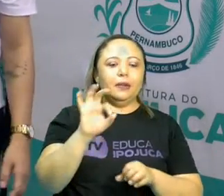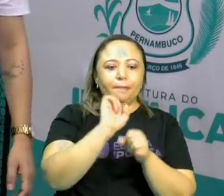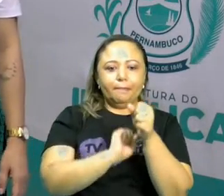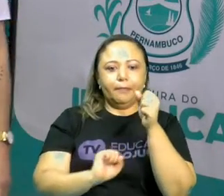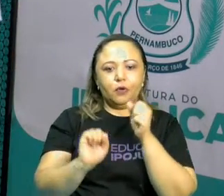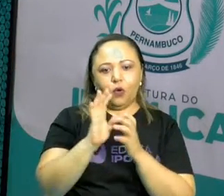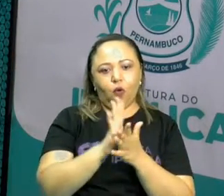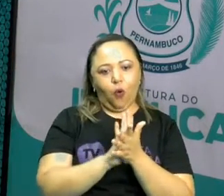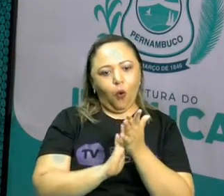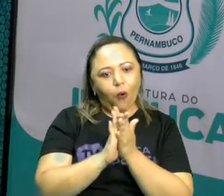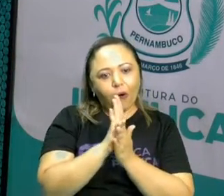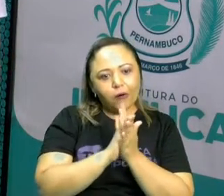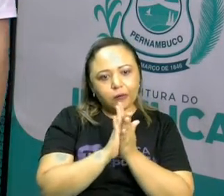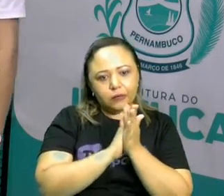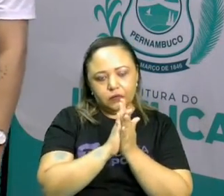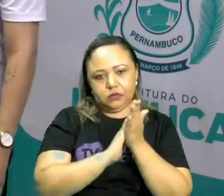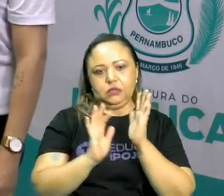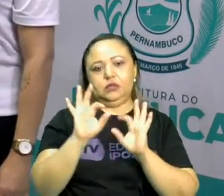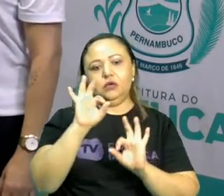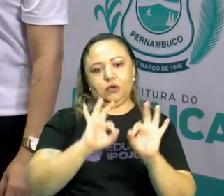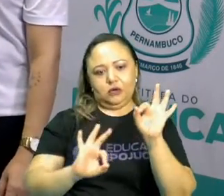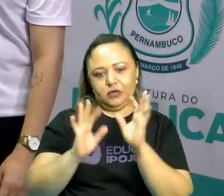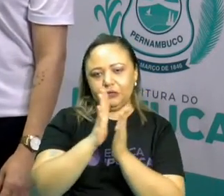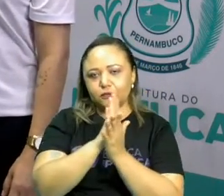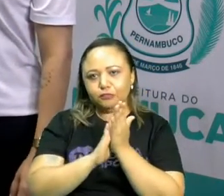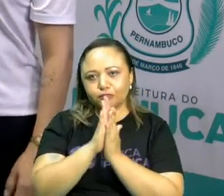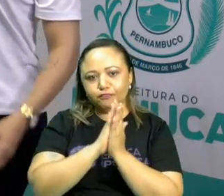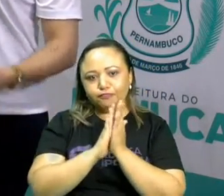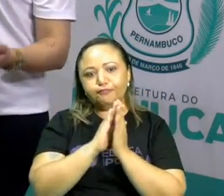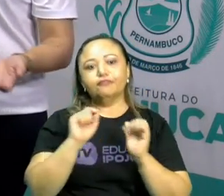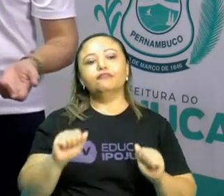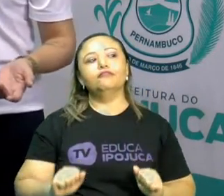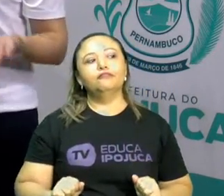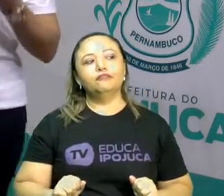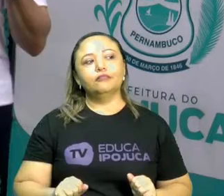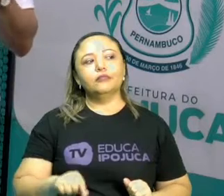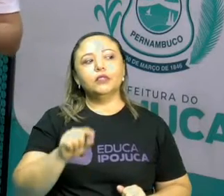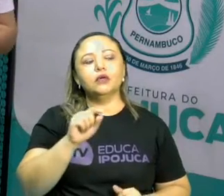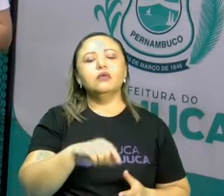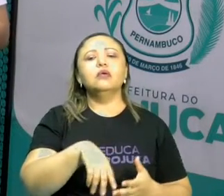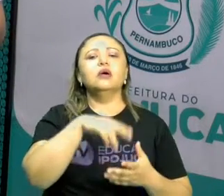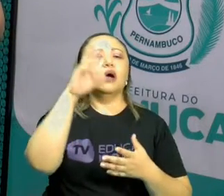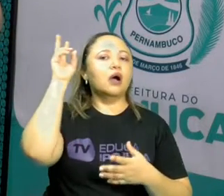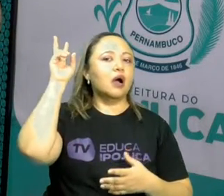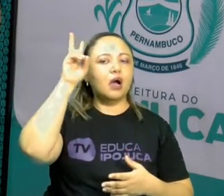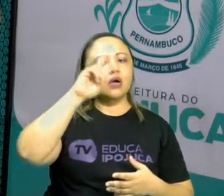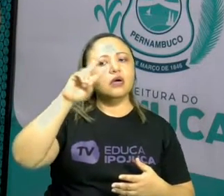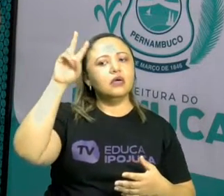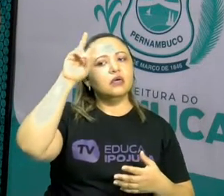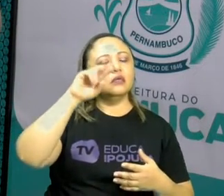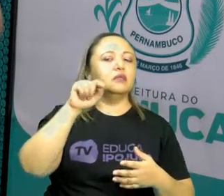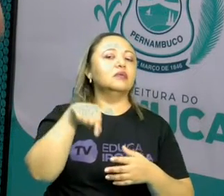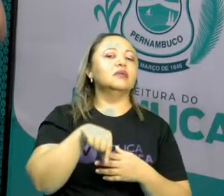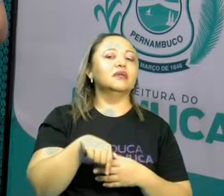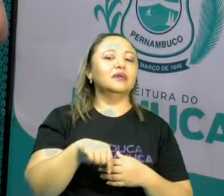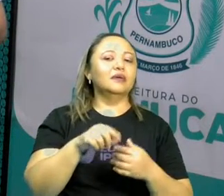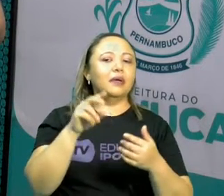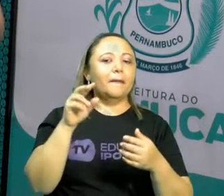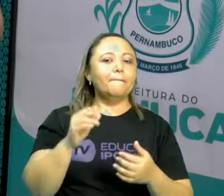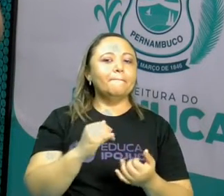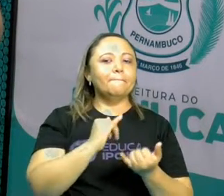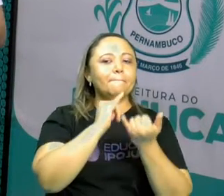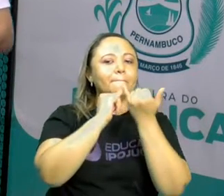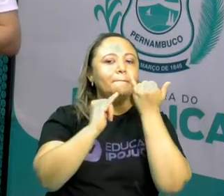história que se refere aí? Mas, com certeza, vocês lembraram da história de Chapeuzinho Vermelho.